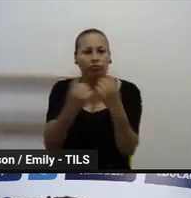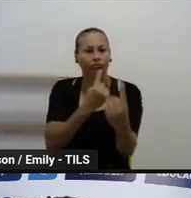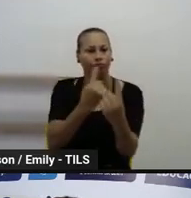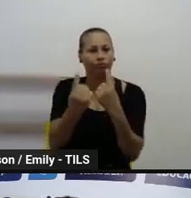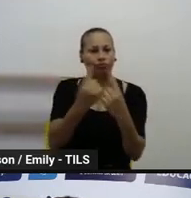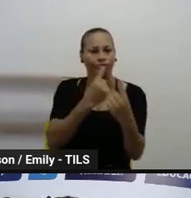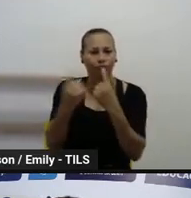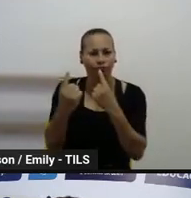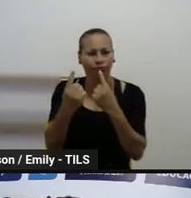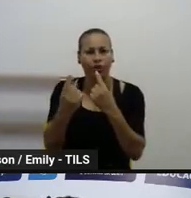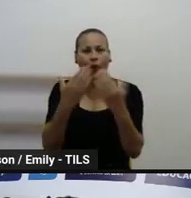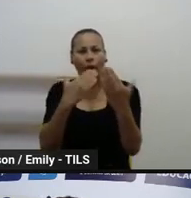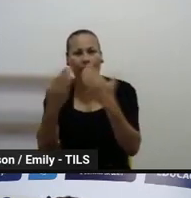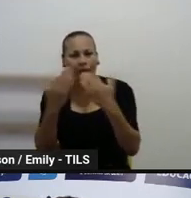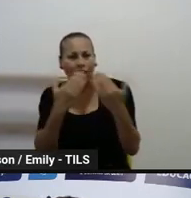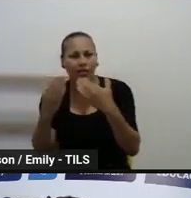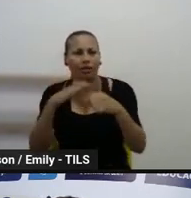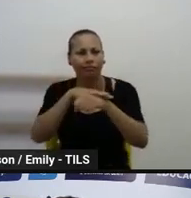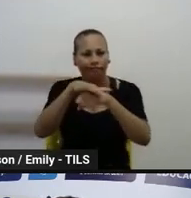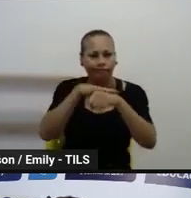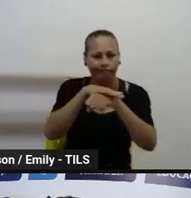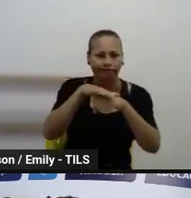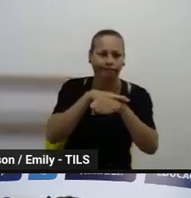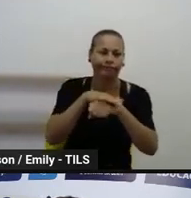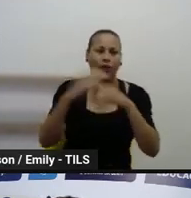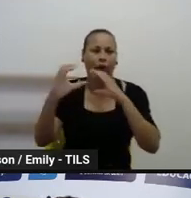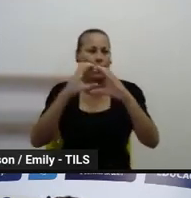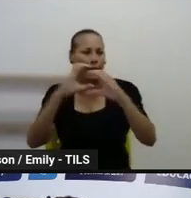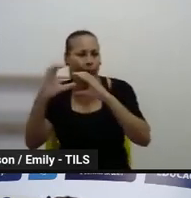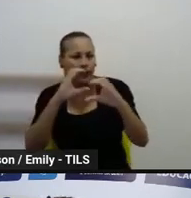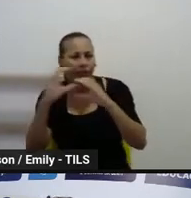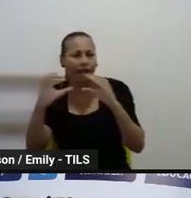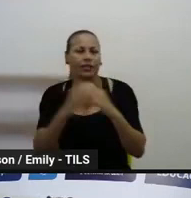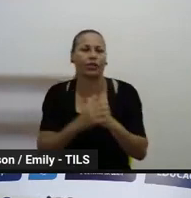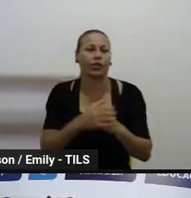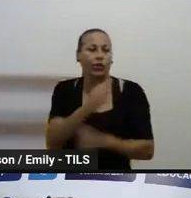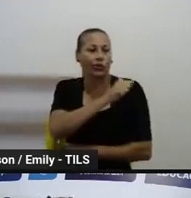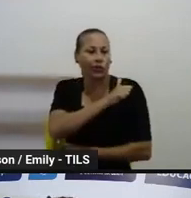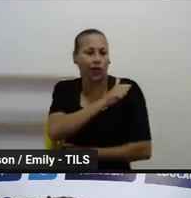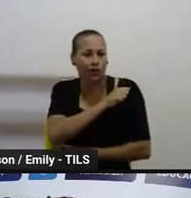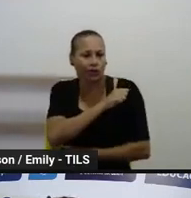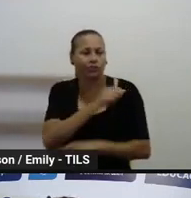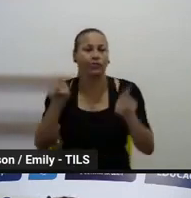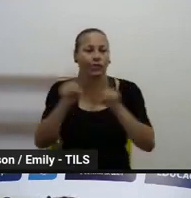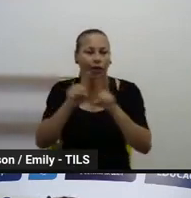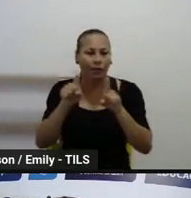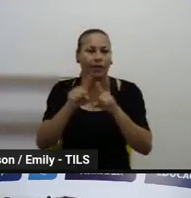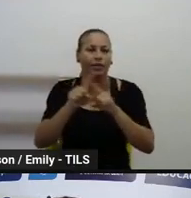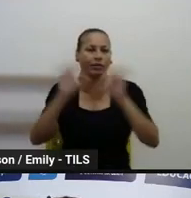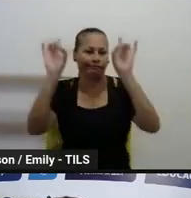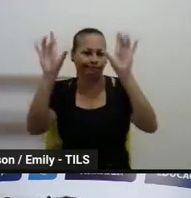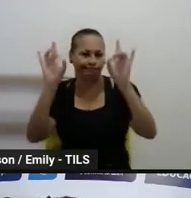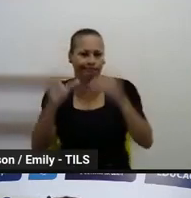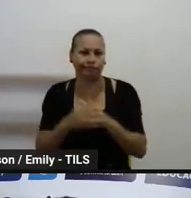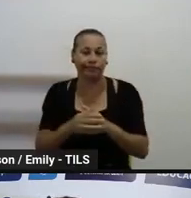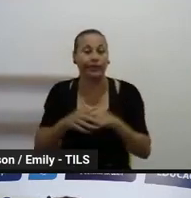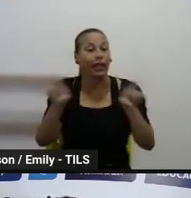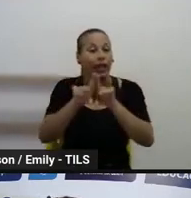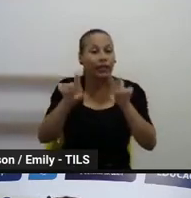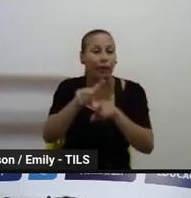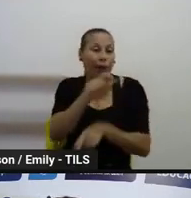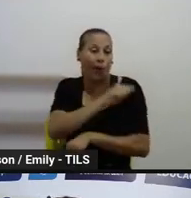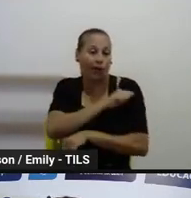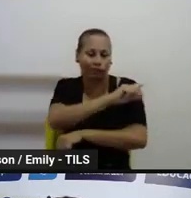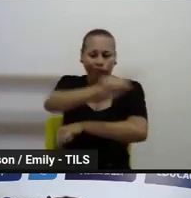Gabriel Araújo traz que precisamos garantir a permanência dos alunos especiais também, assim como os internacionais, ambos são nossos